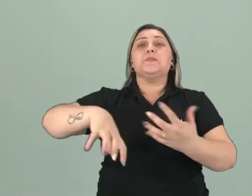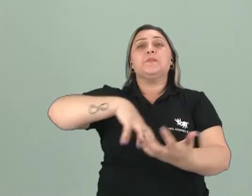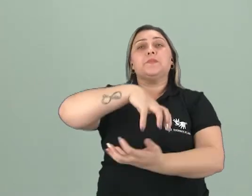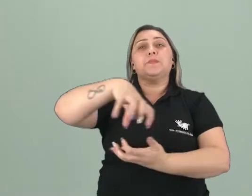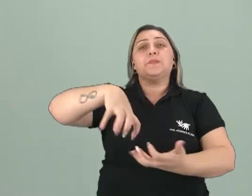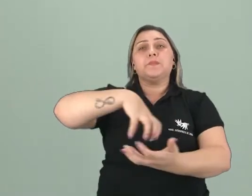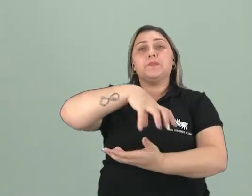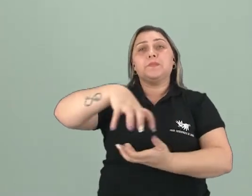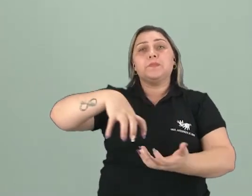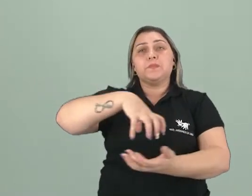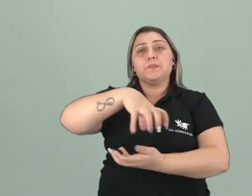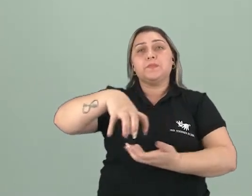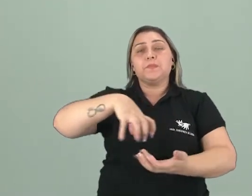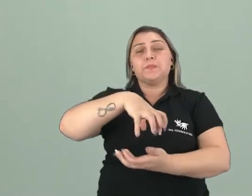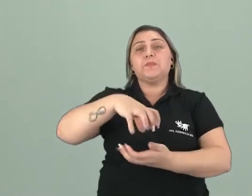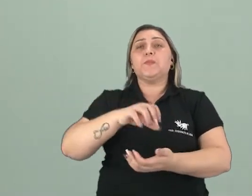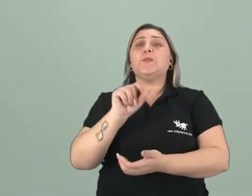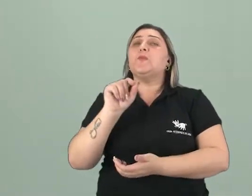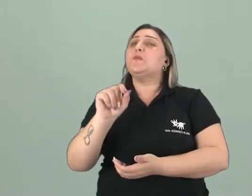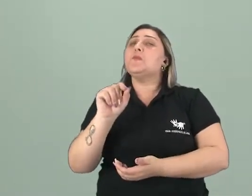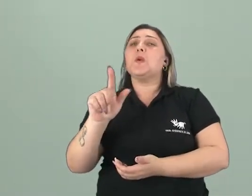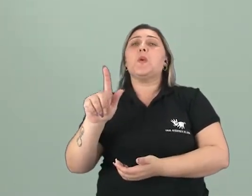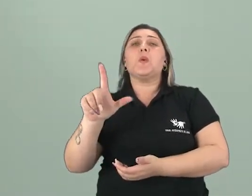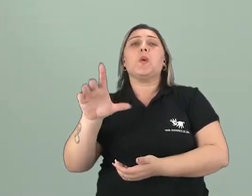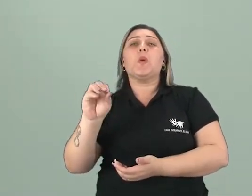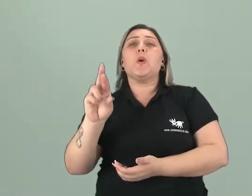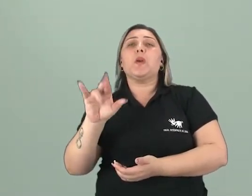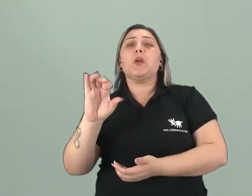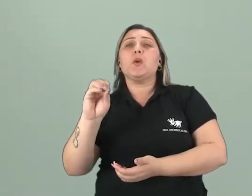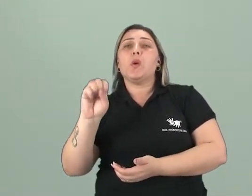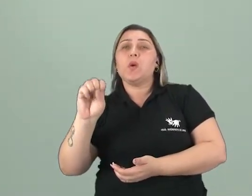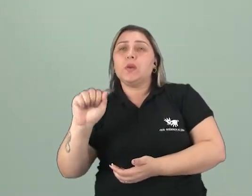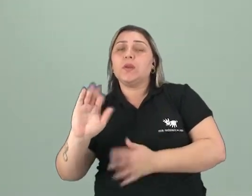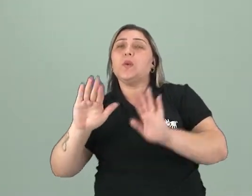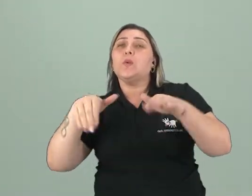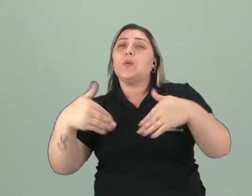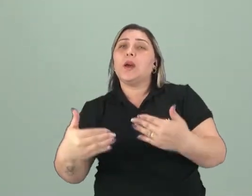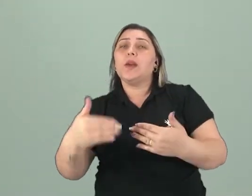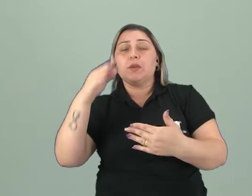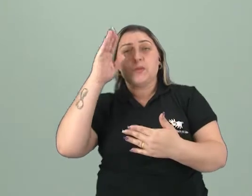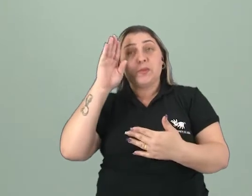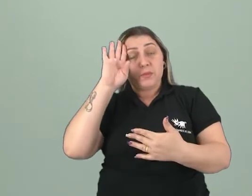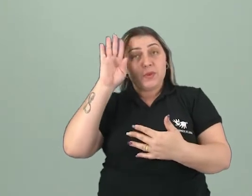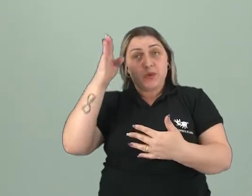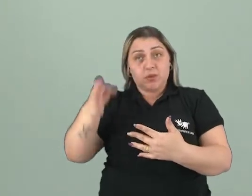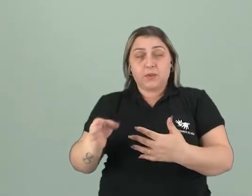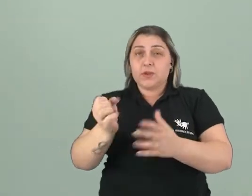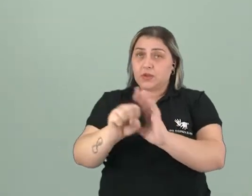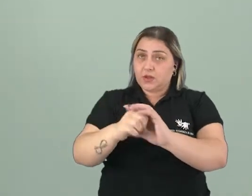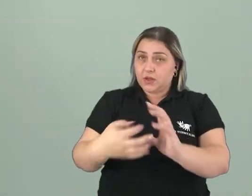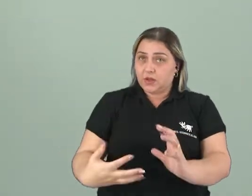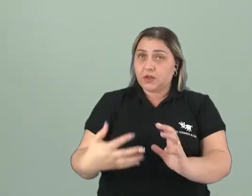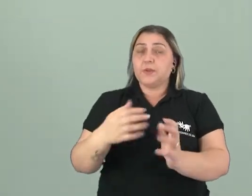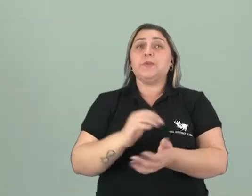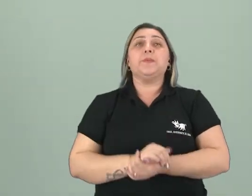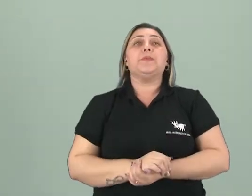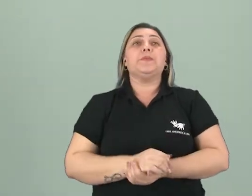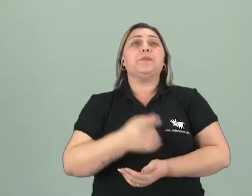Gloriosa, certo? Vamos ver o que foi essa Revolução e quais são as suas principais características.